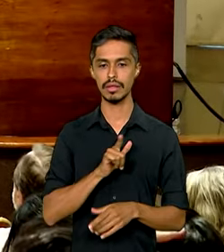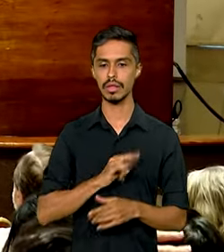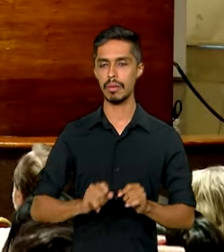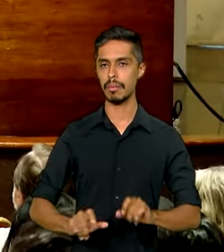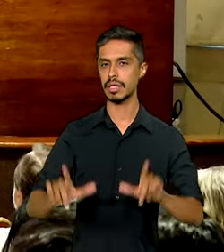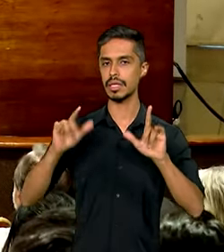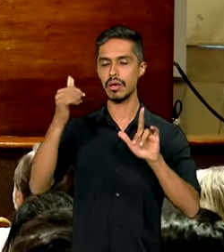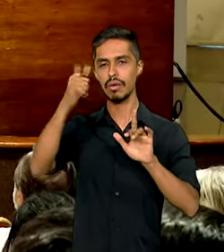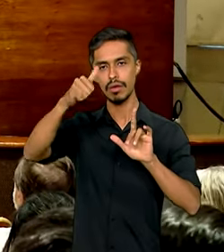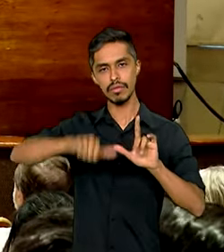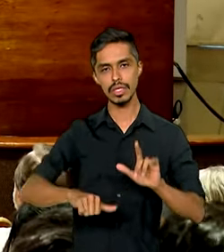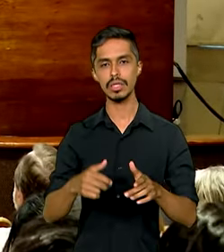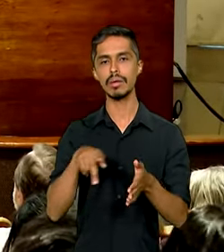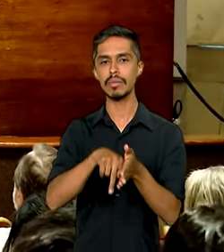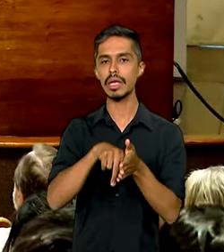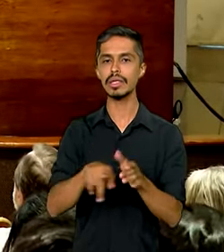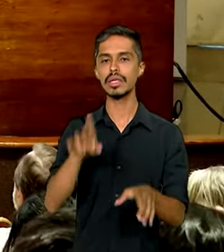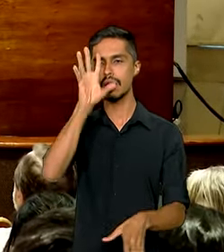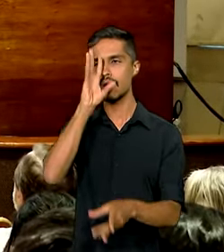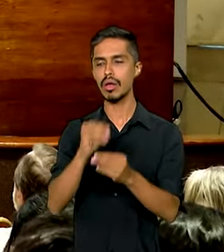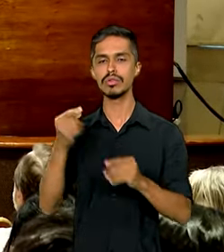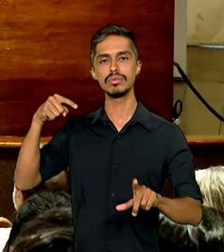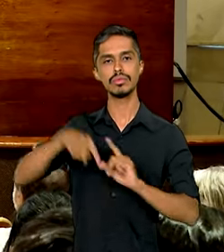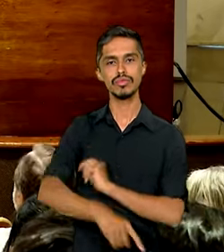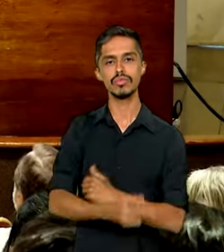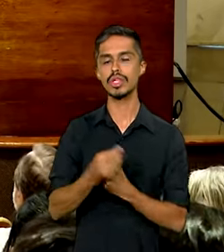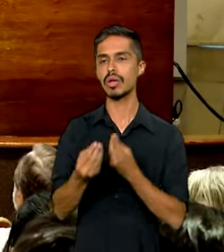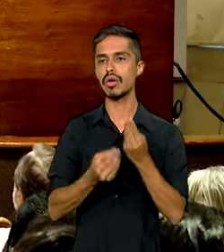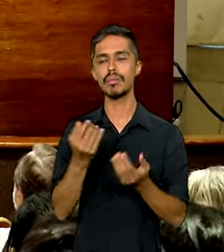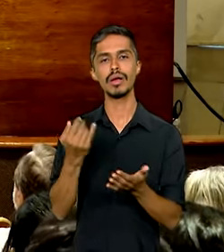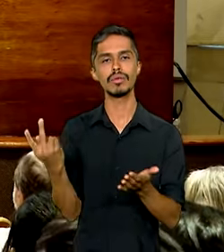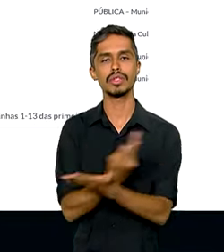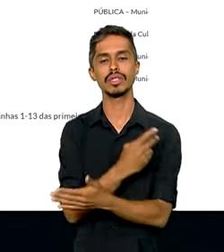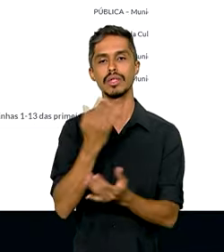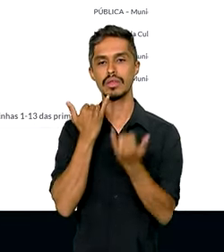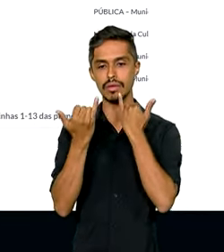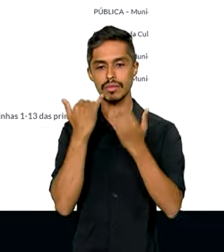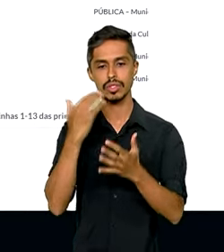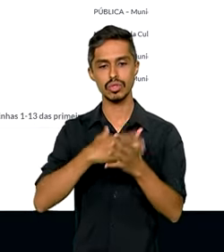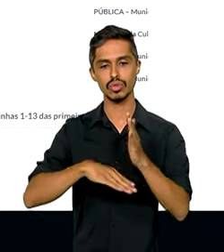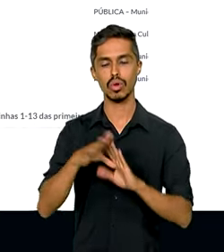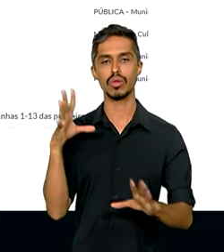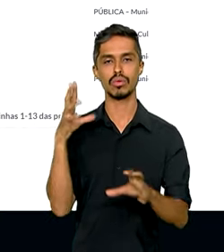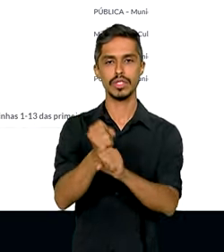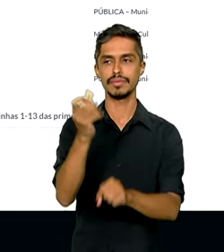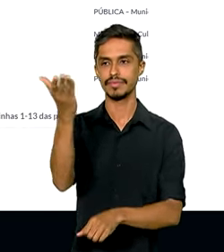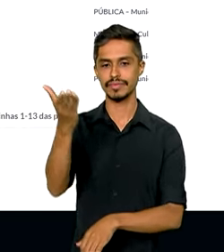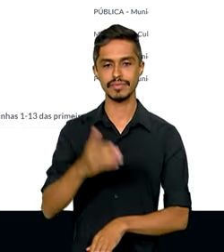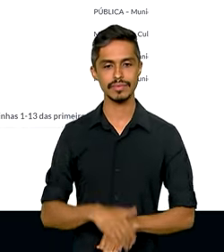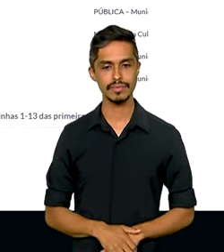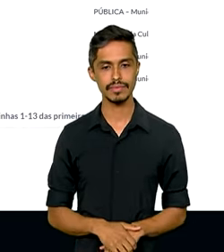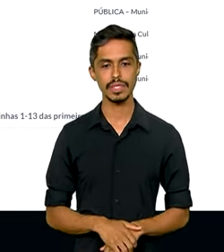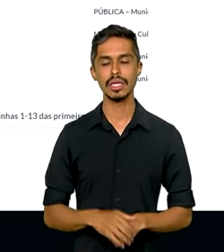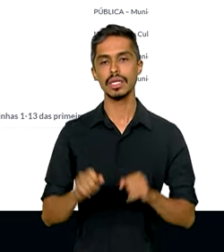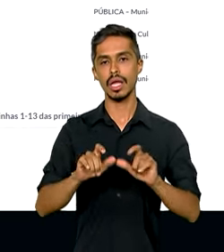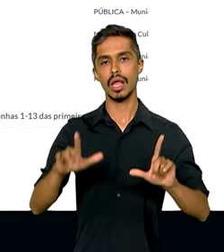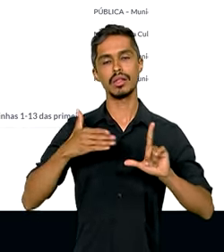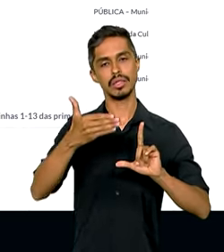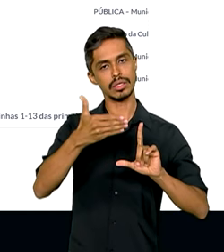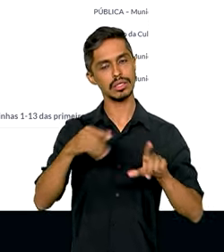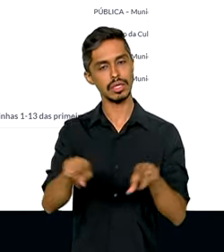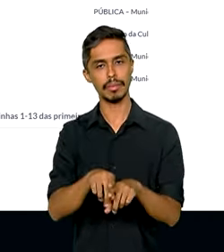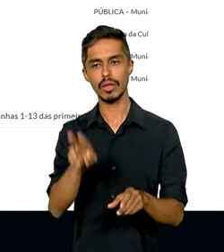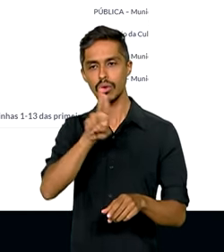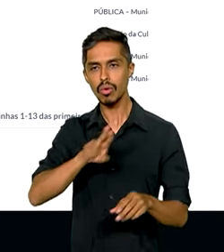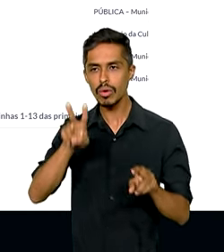analítico para pesquisa e compreensão aprofundada das informações. A plataforma também vai permitir a navegação por